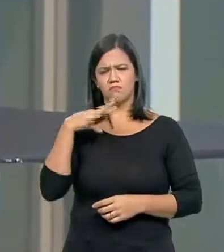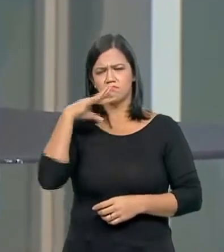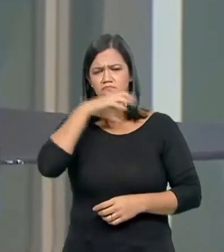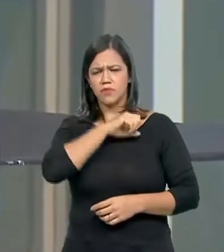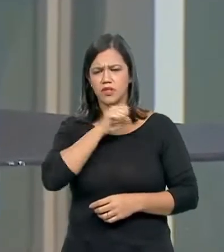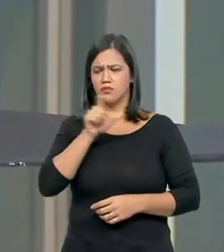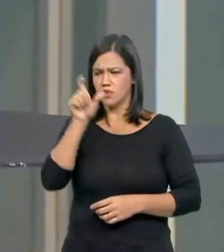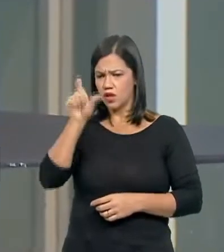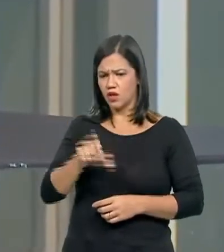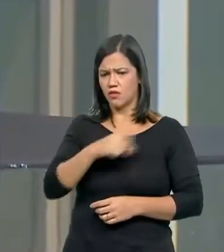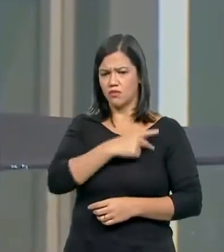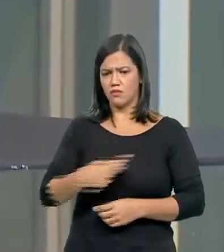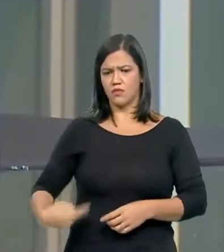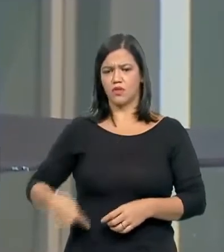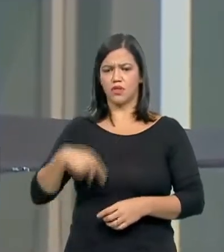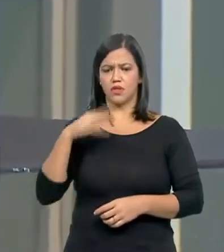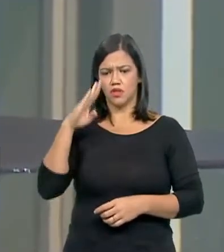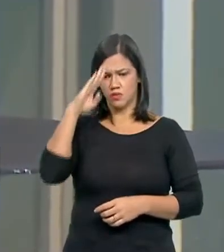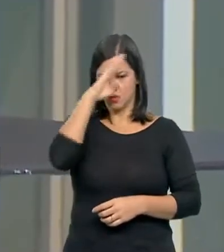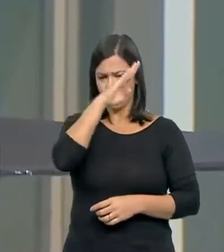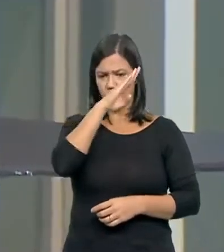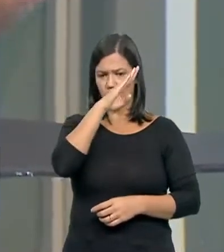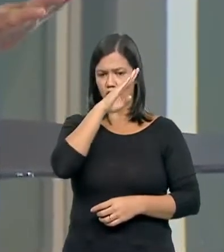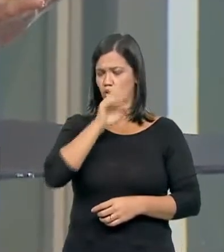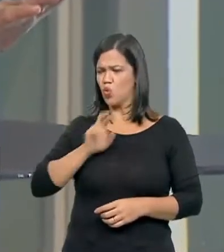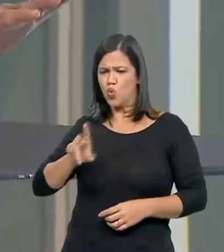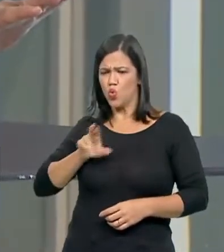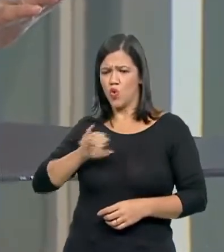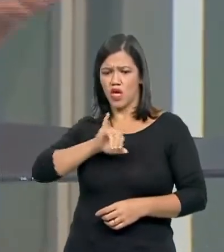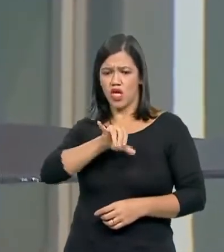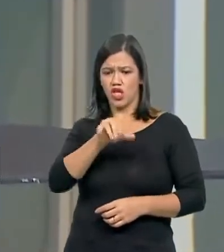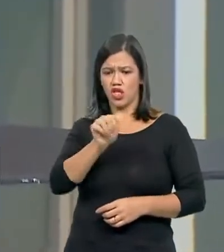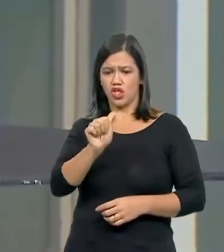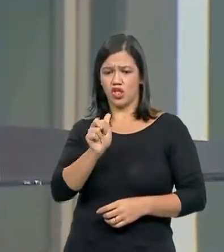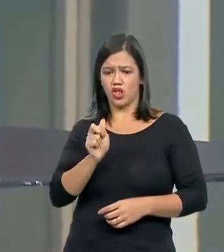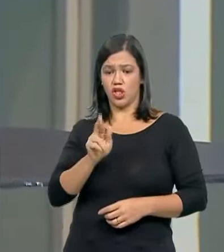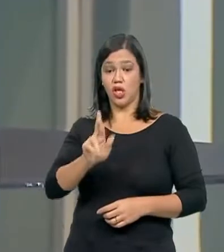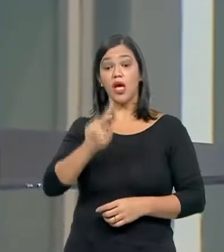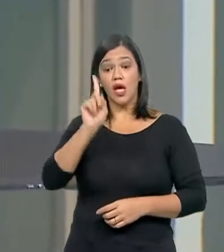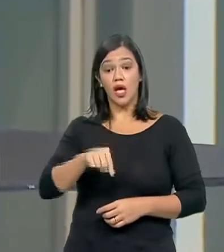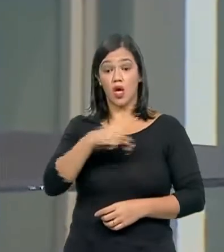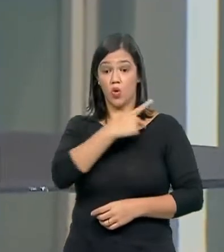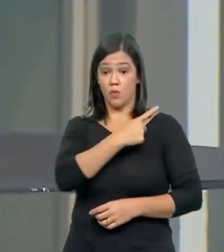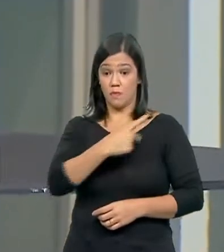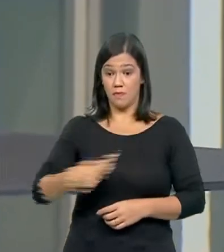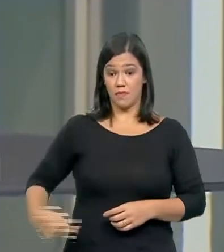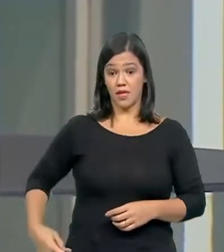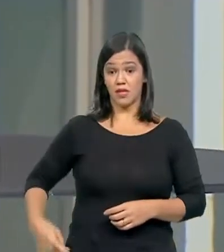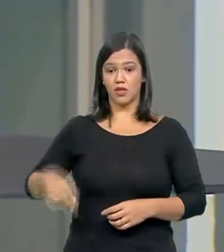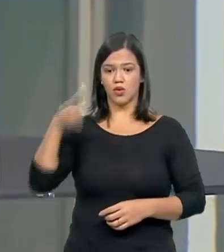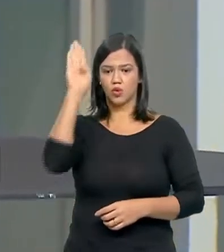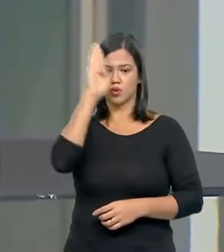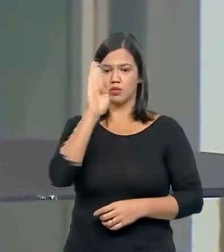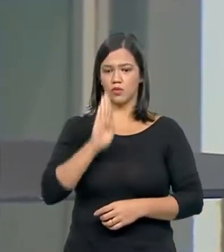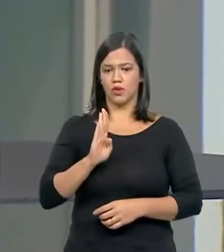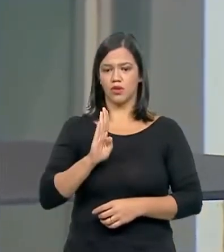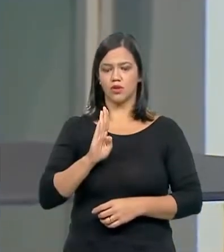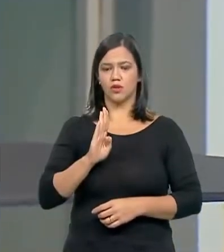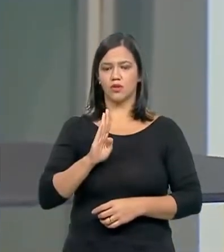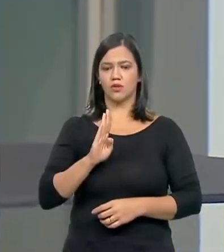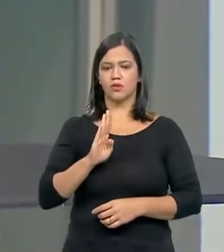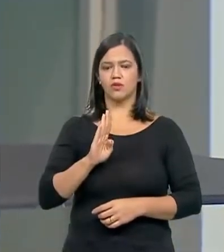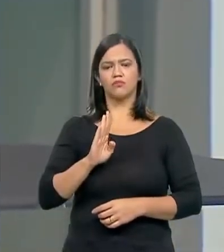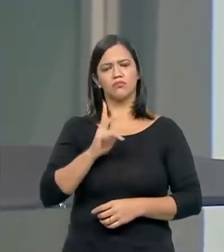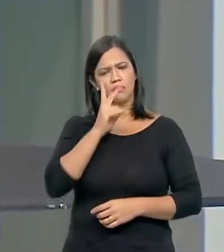do presidente da República, não é do Jair Bolsonaro, a figura do presidente da República, que é alguma coisa